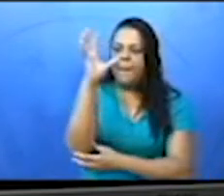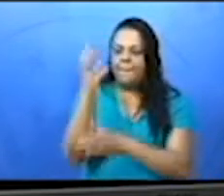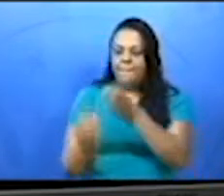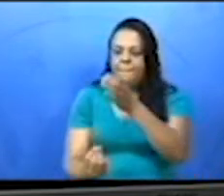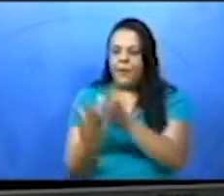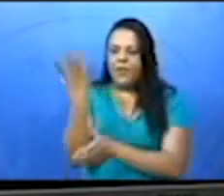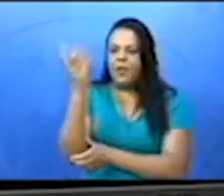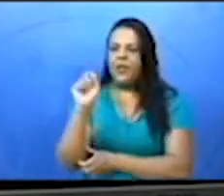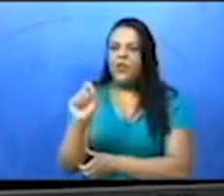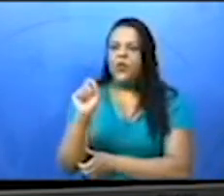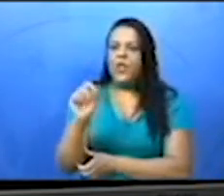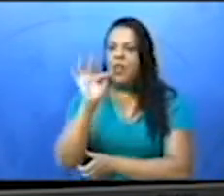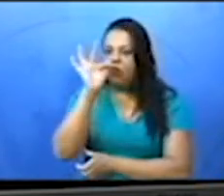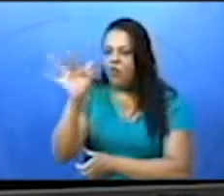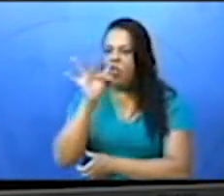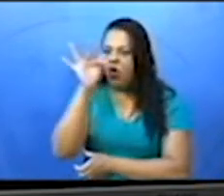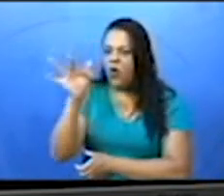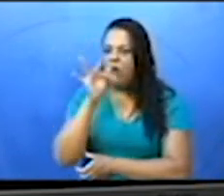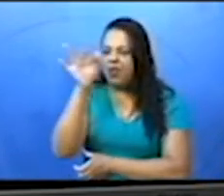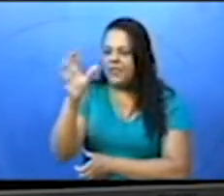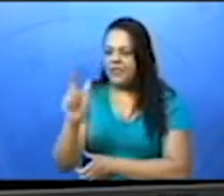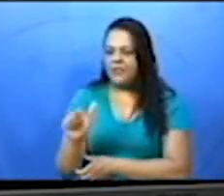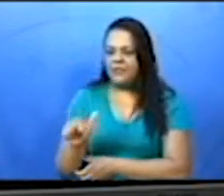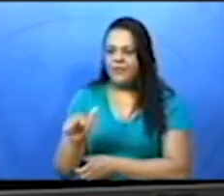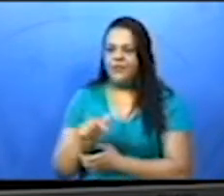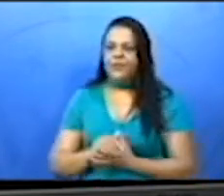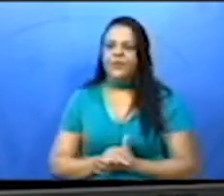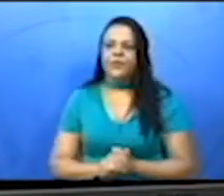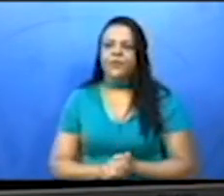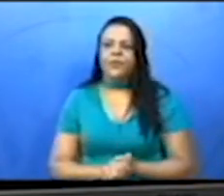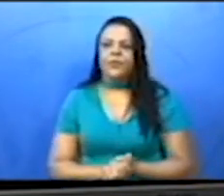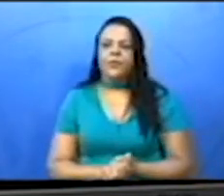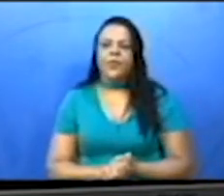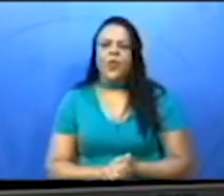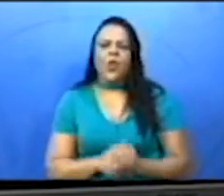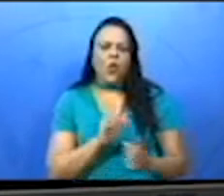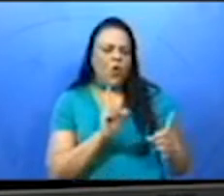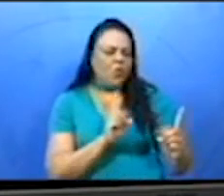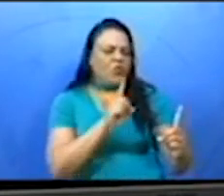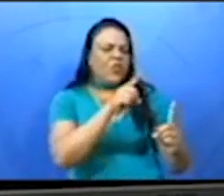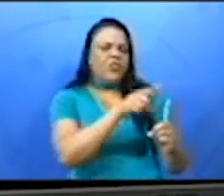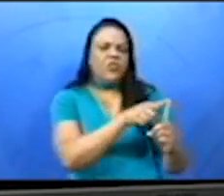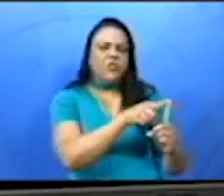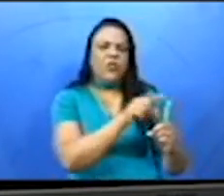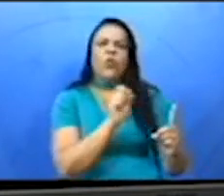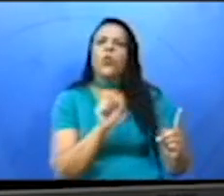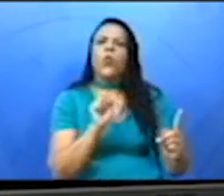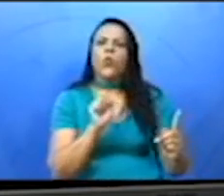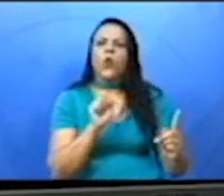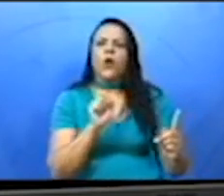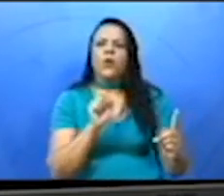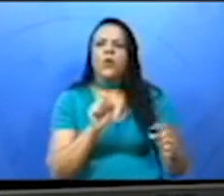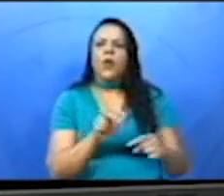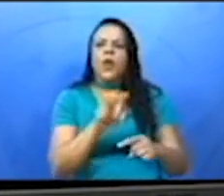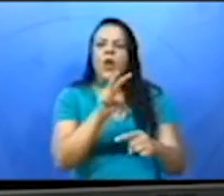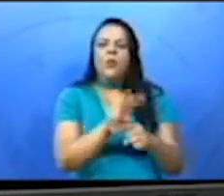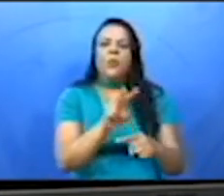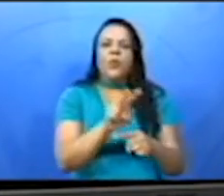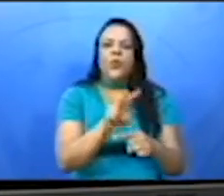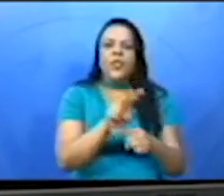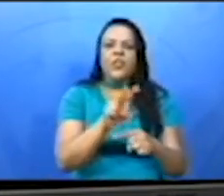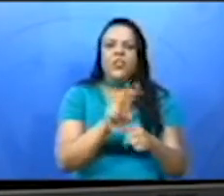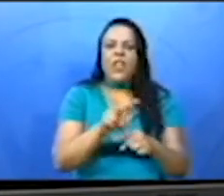flores. A sua função é proteger as